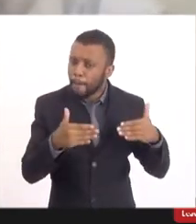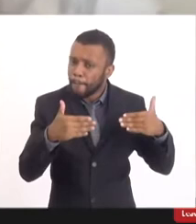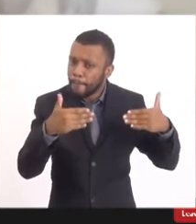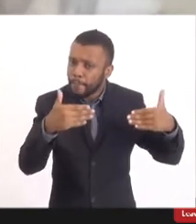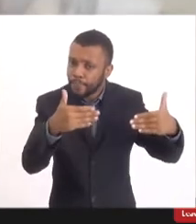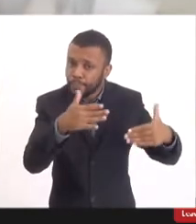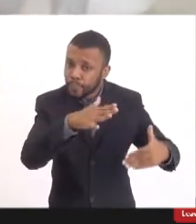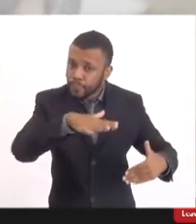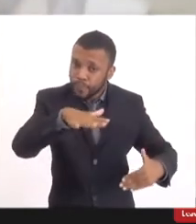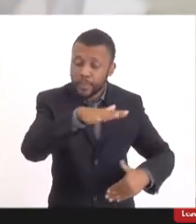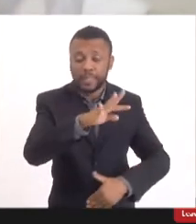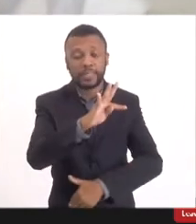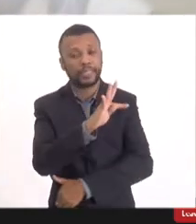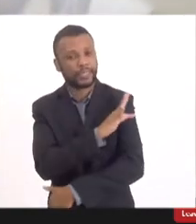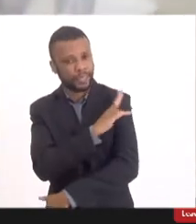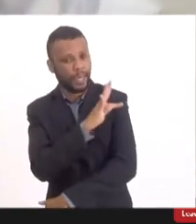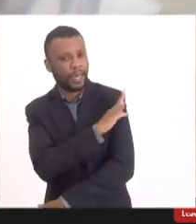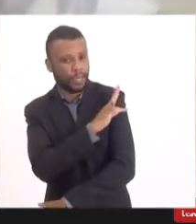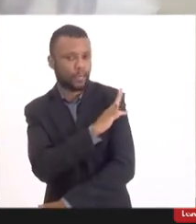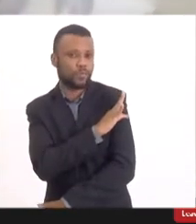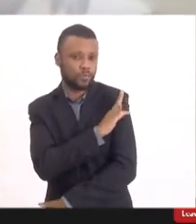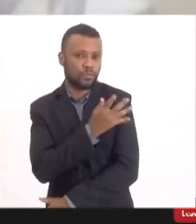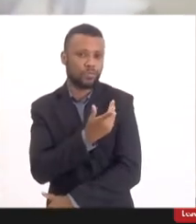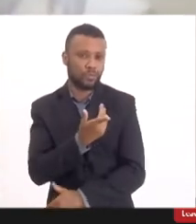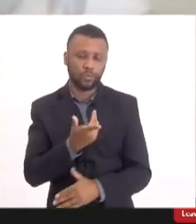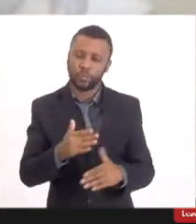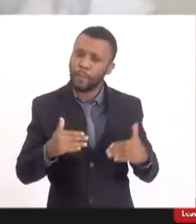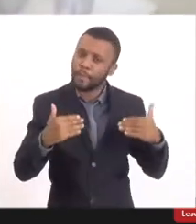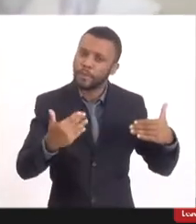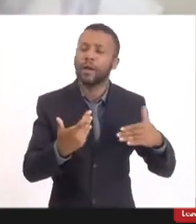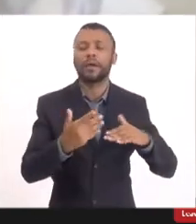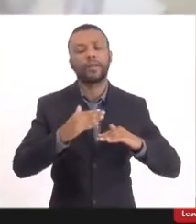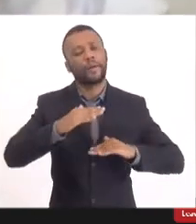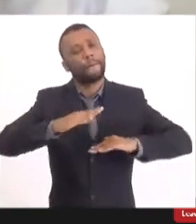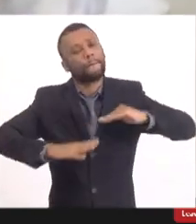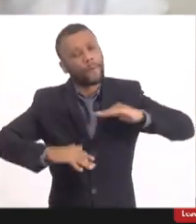segmento técnico do Ministério, àqueles profissionais